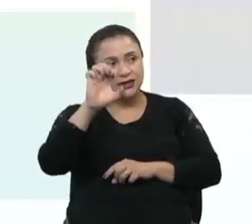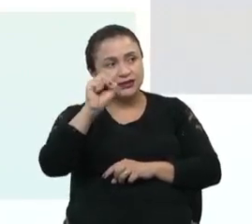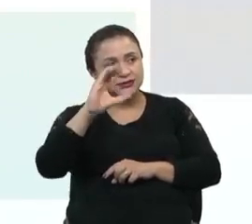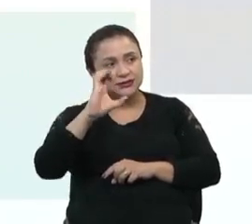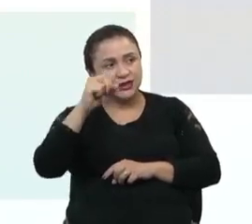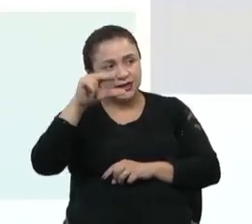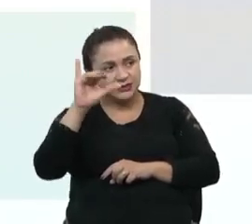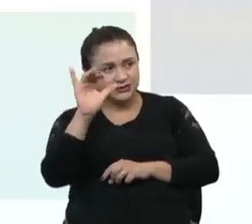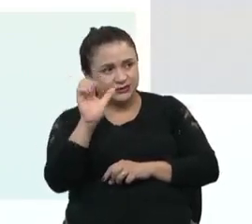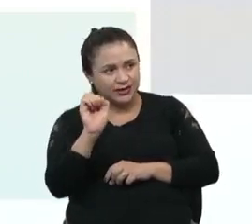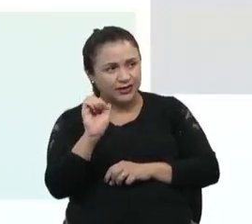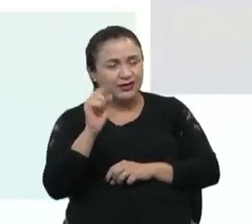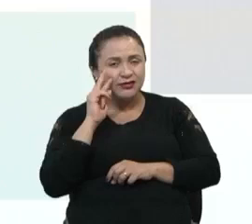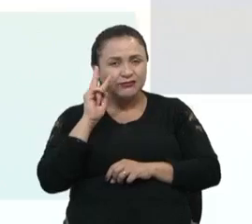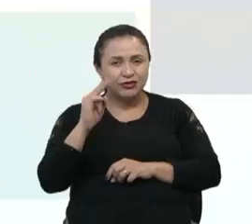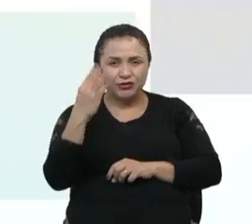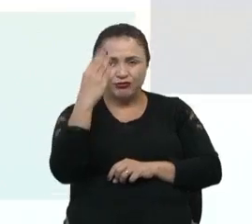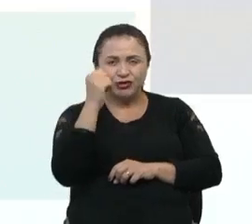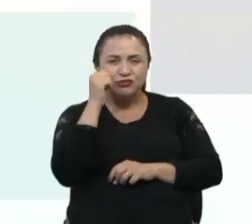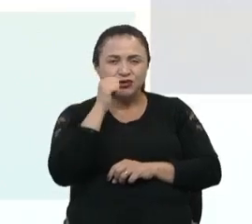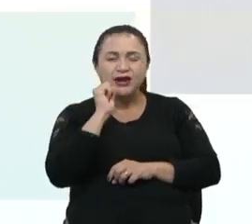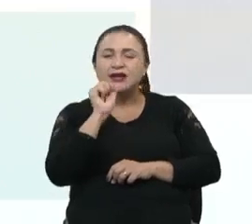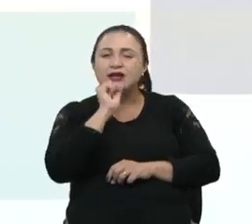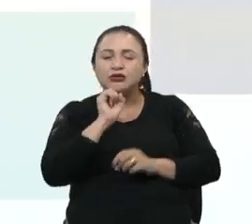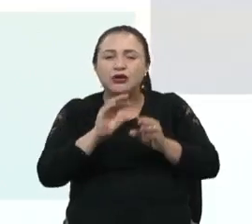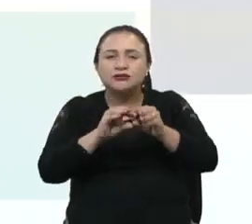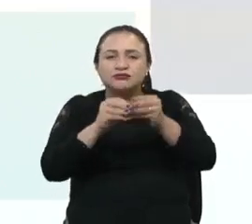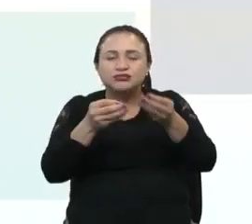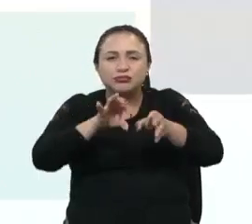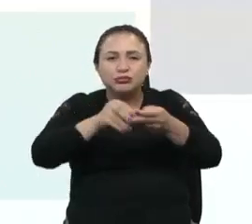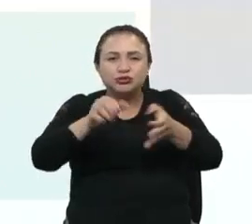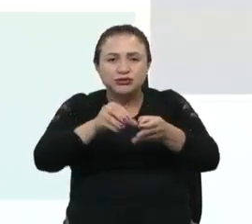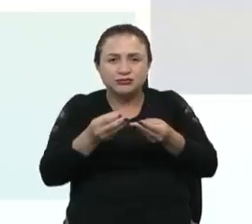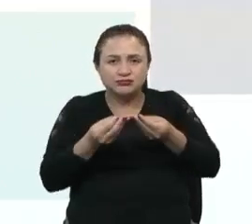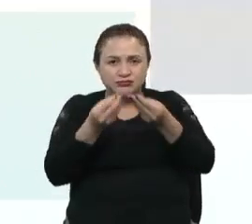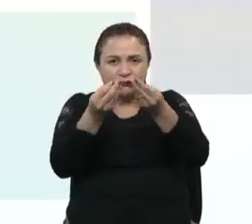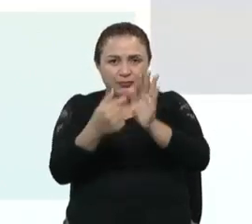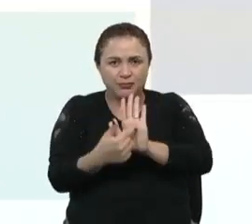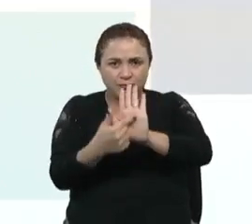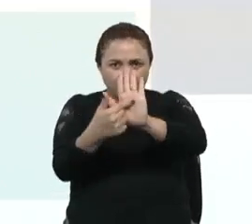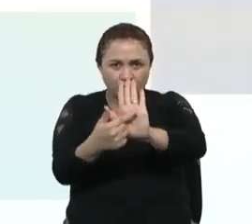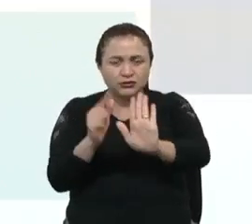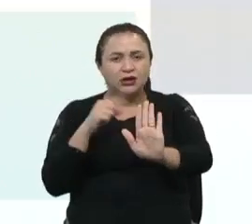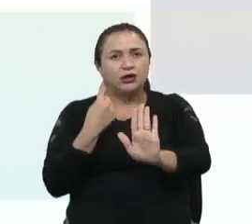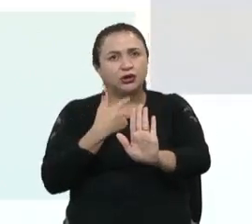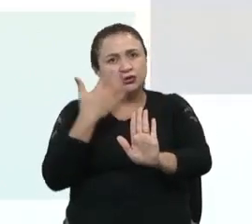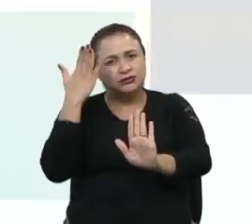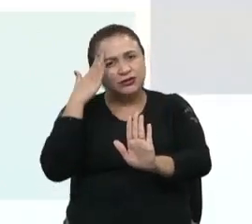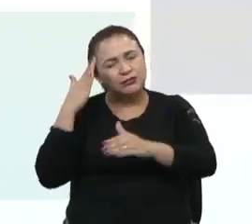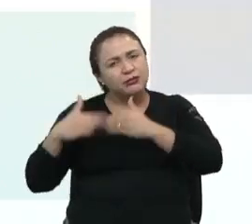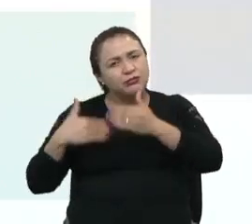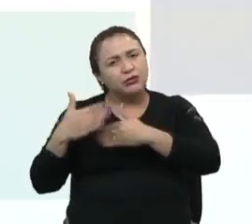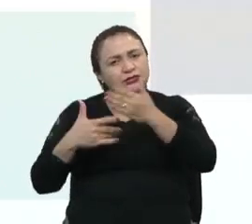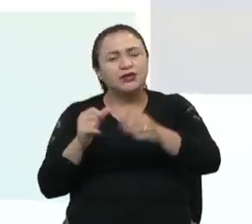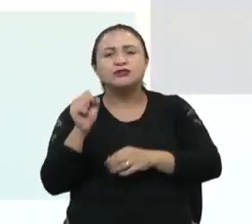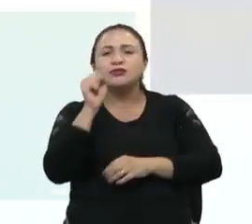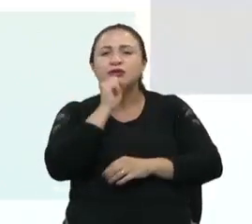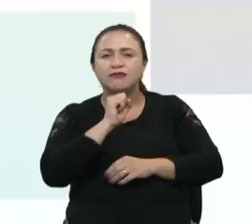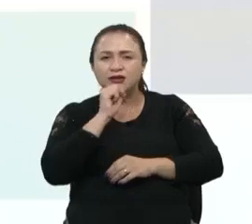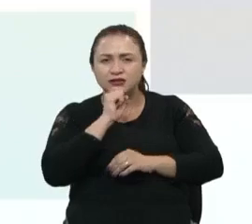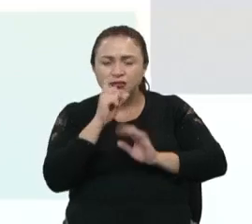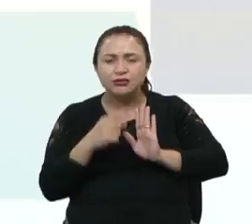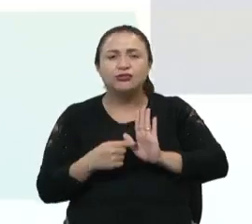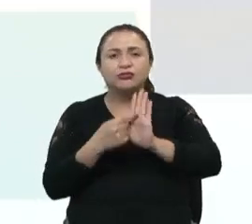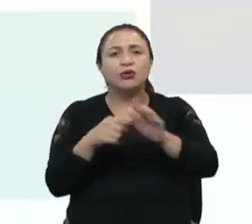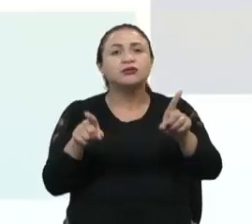tangerina, ingerindo uma fruta. Nós sabemos que o processo do envelhecimento afeta